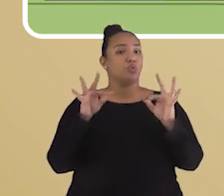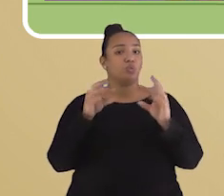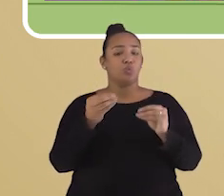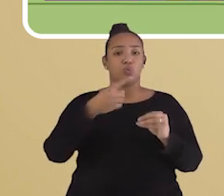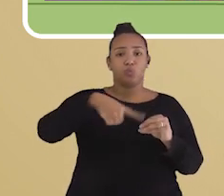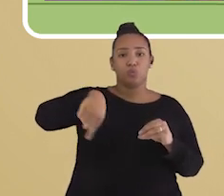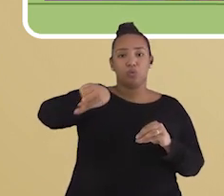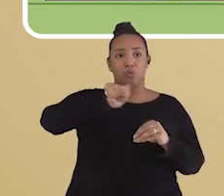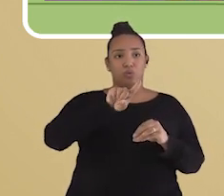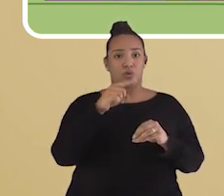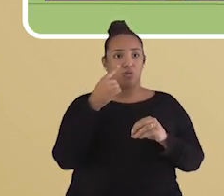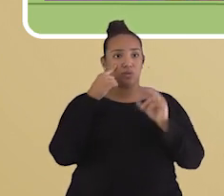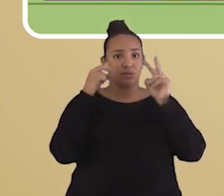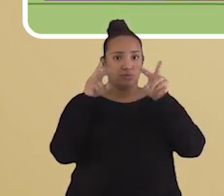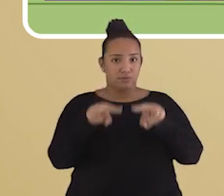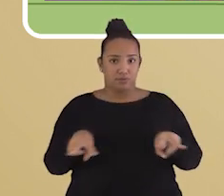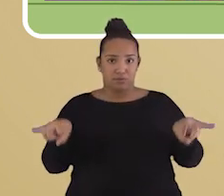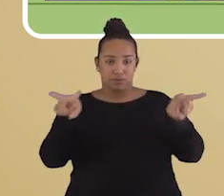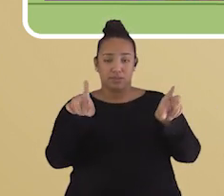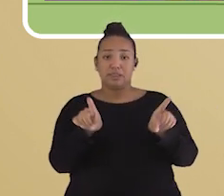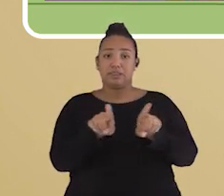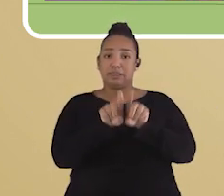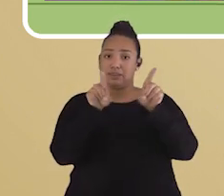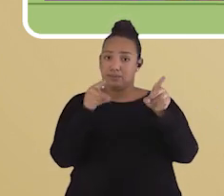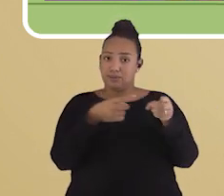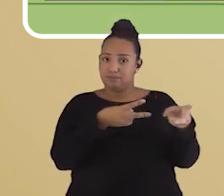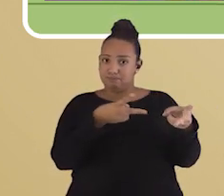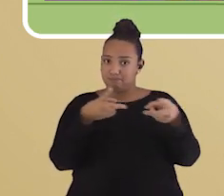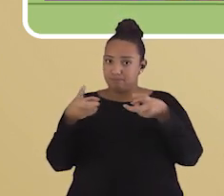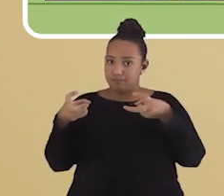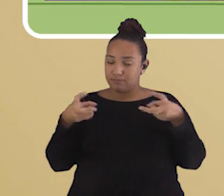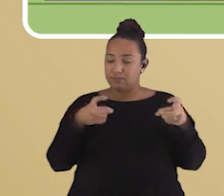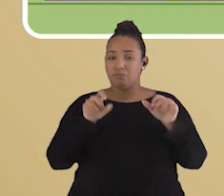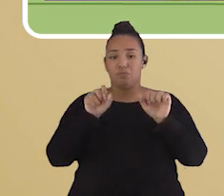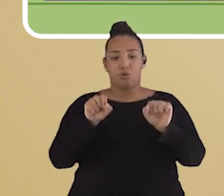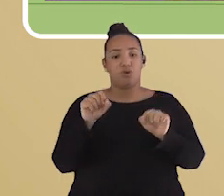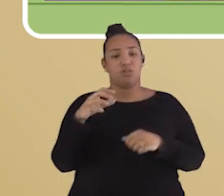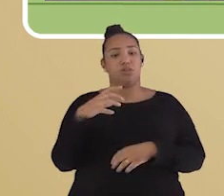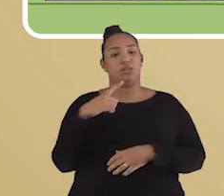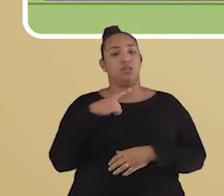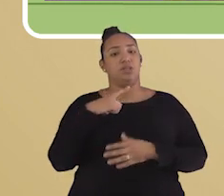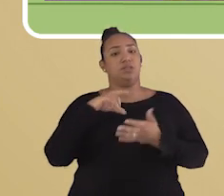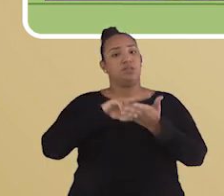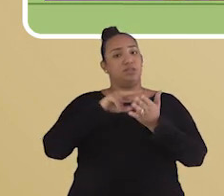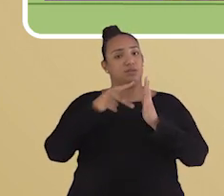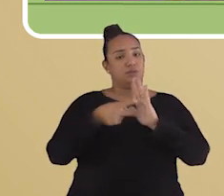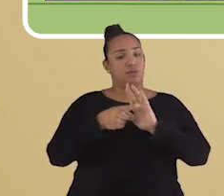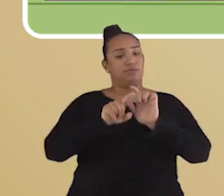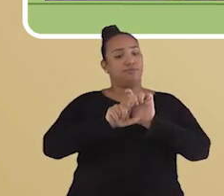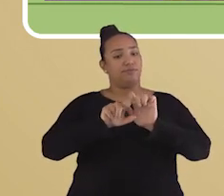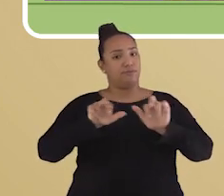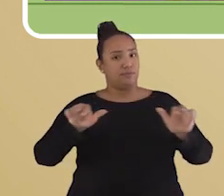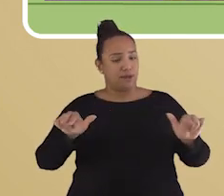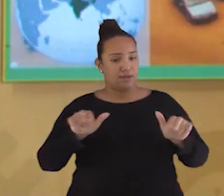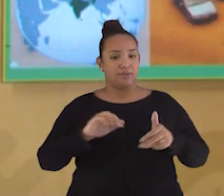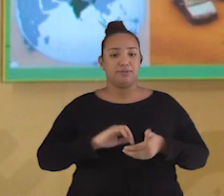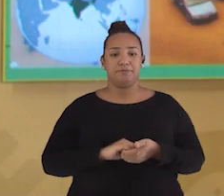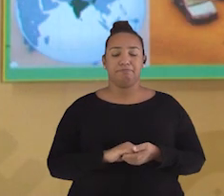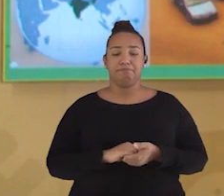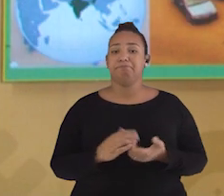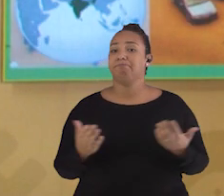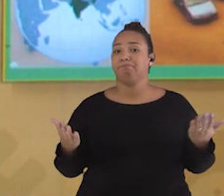ser visto e percebido ao nosso redor, podem ter diferentes significados para cada indivíduo.